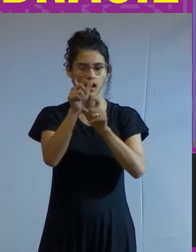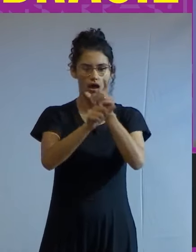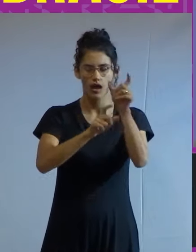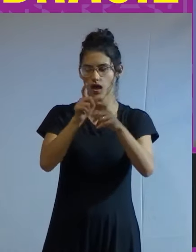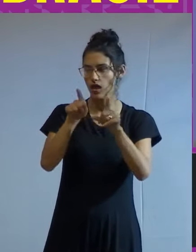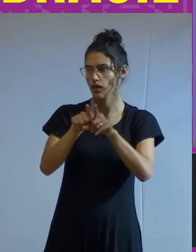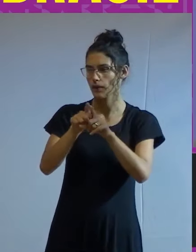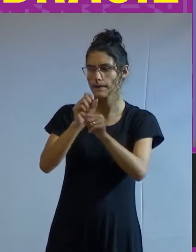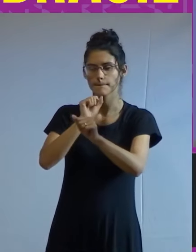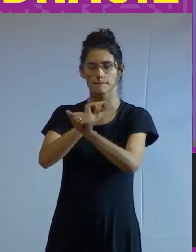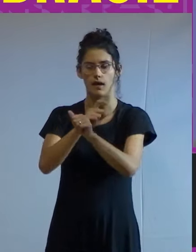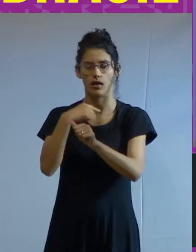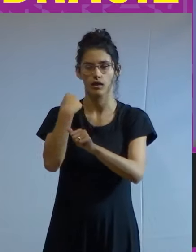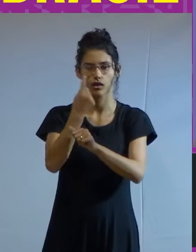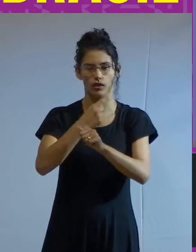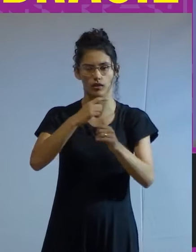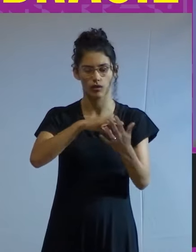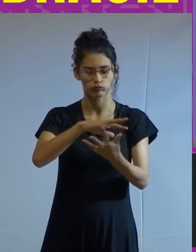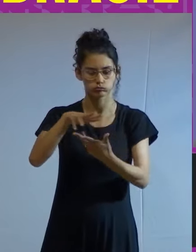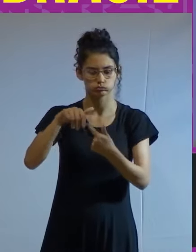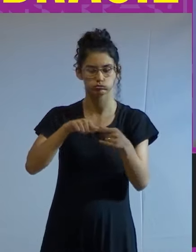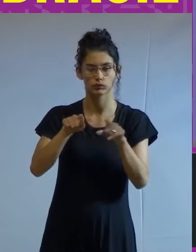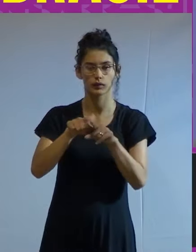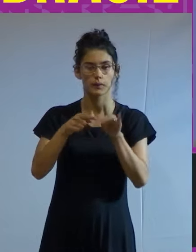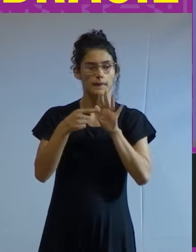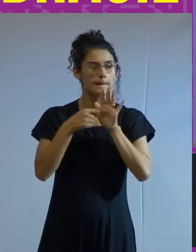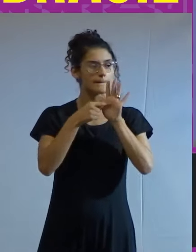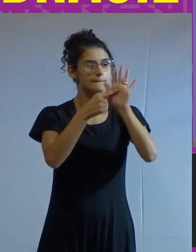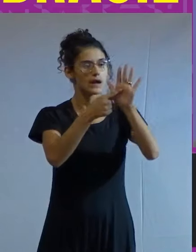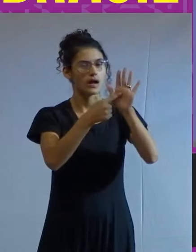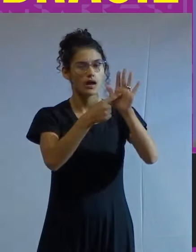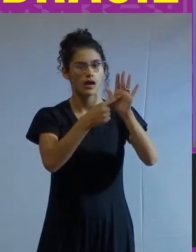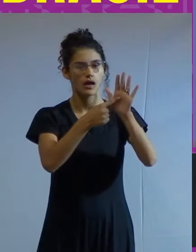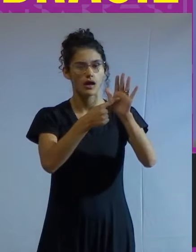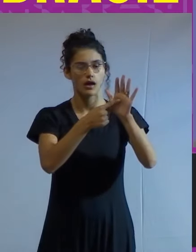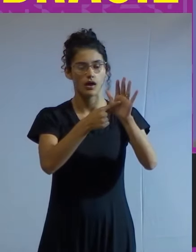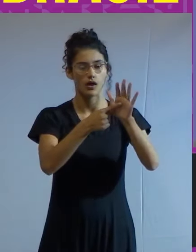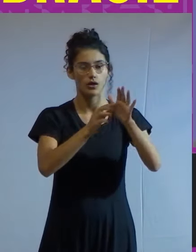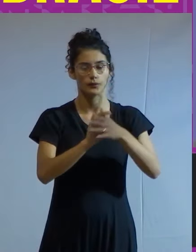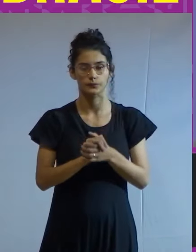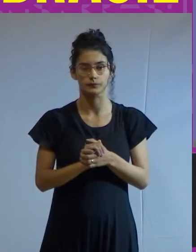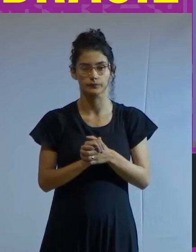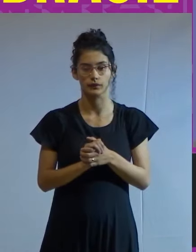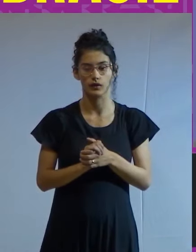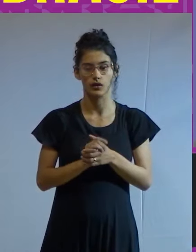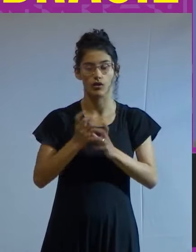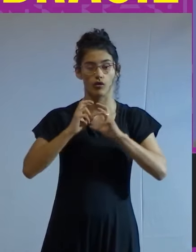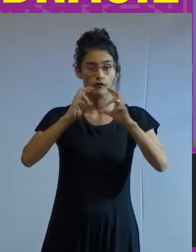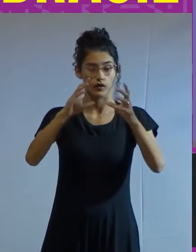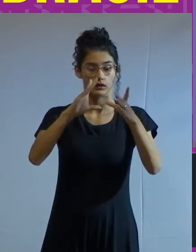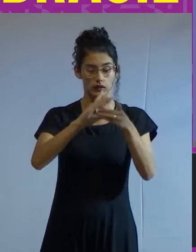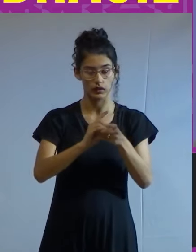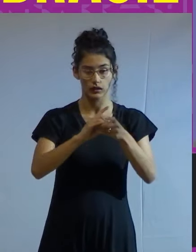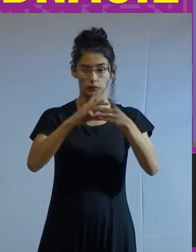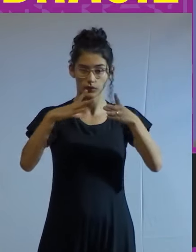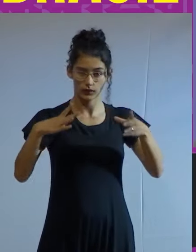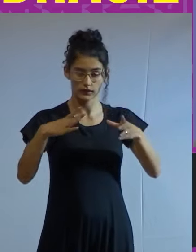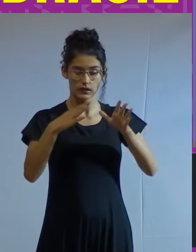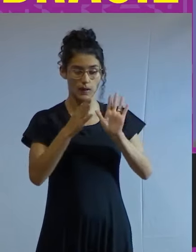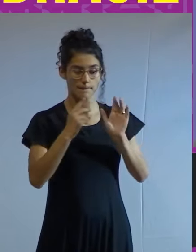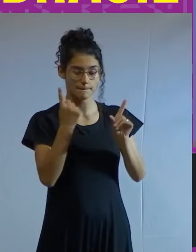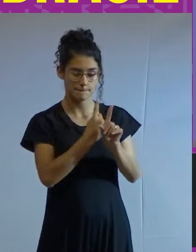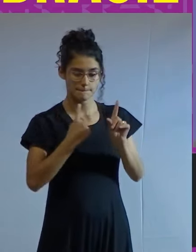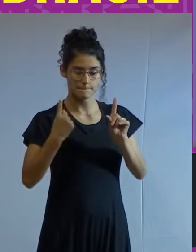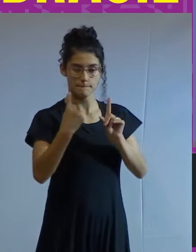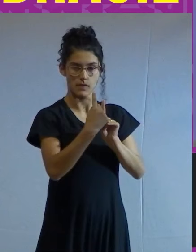emperrados de nossa terra e levantamos com arrojo o lábaro da democracia à frente